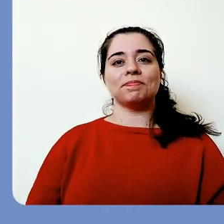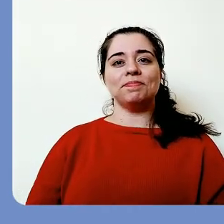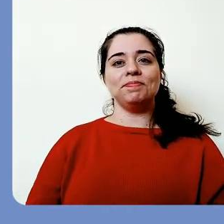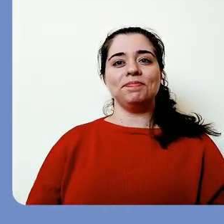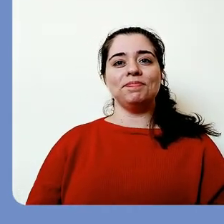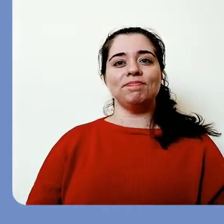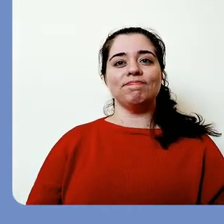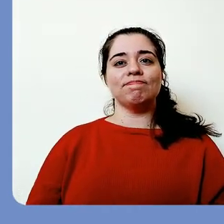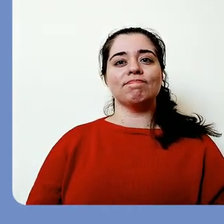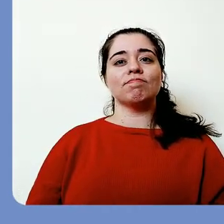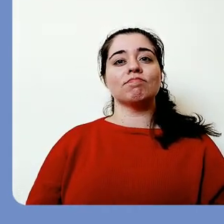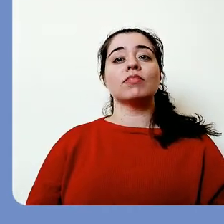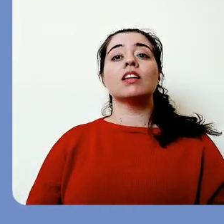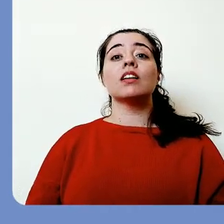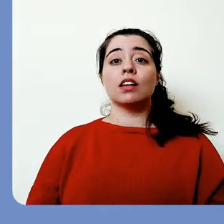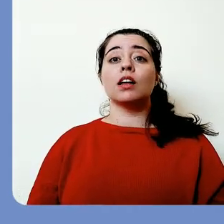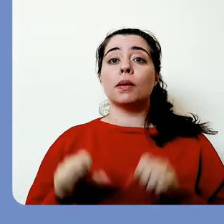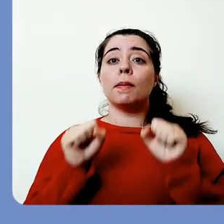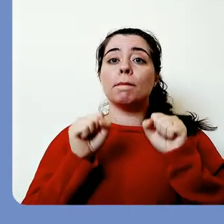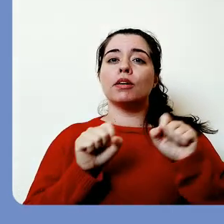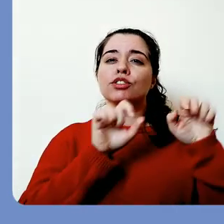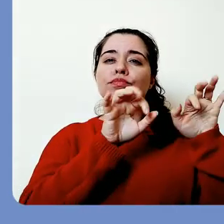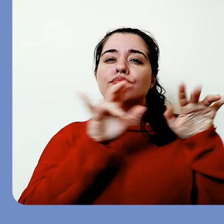Insira uma dica para preenchimento.